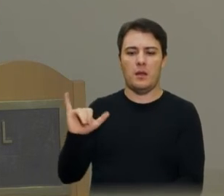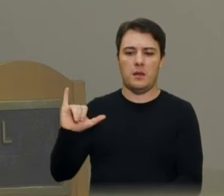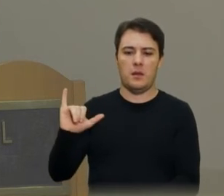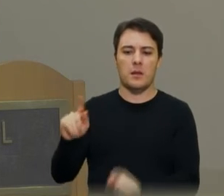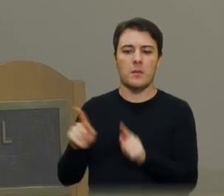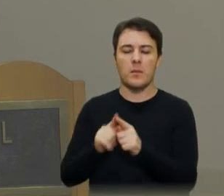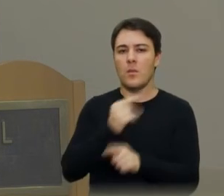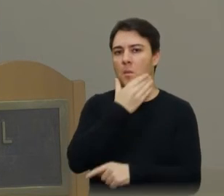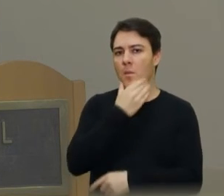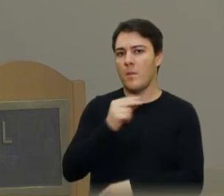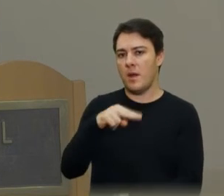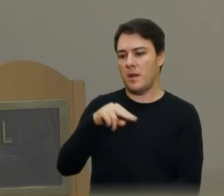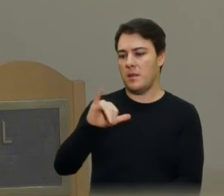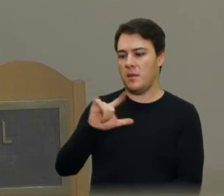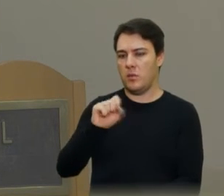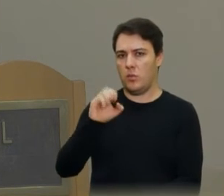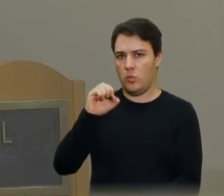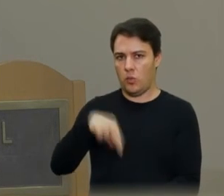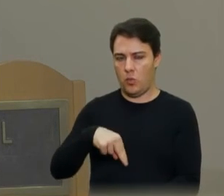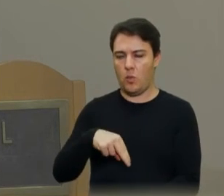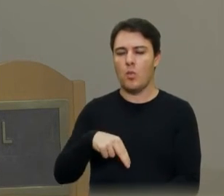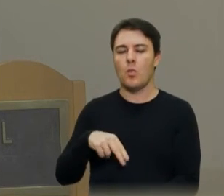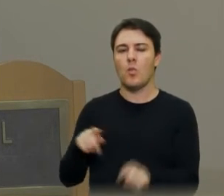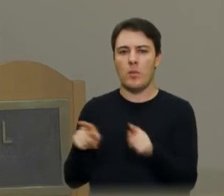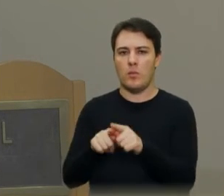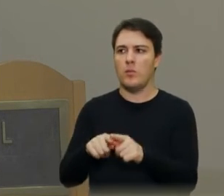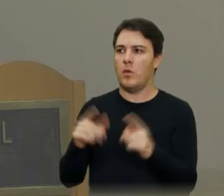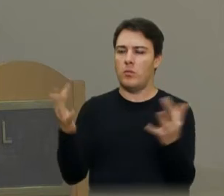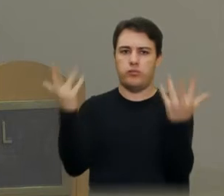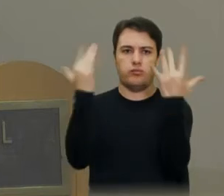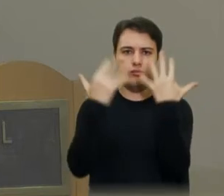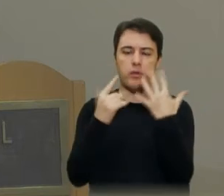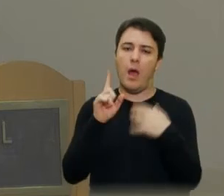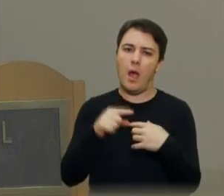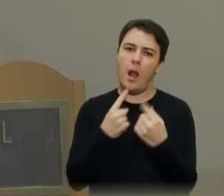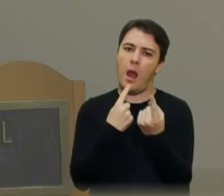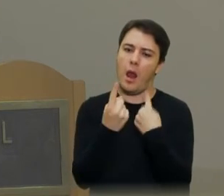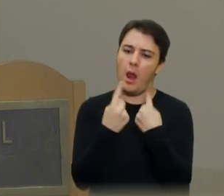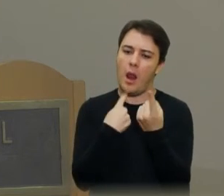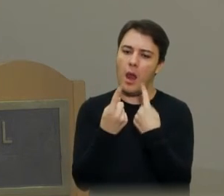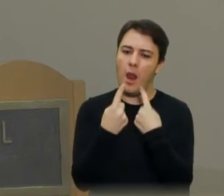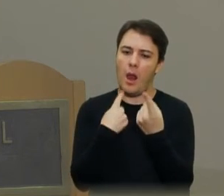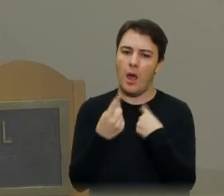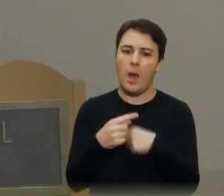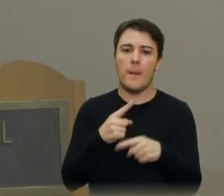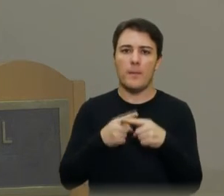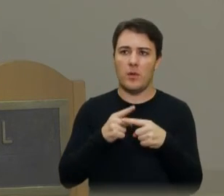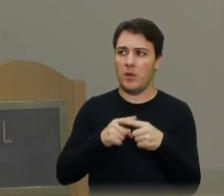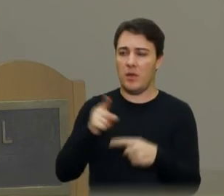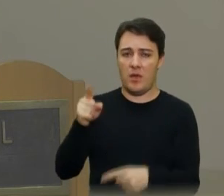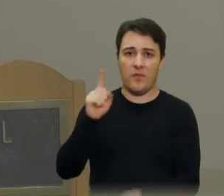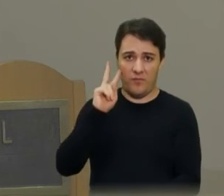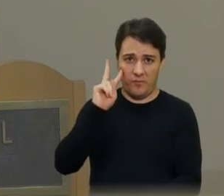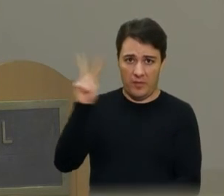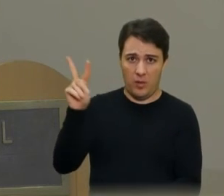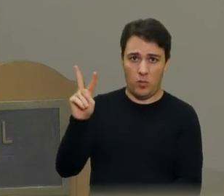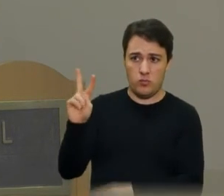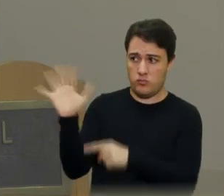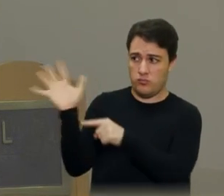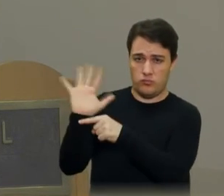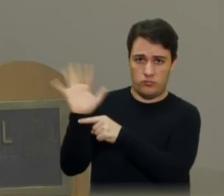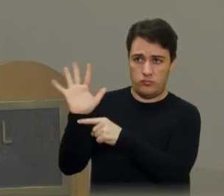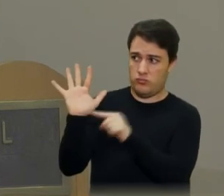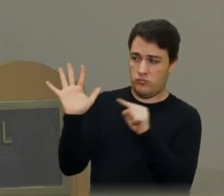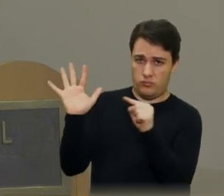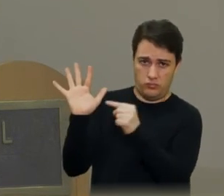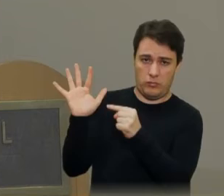Carneiro, eu acho que nós temos que reunir todo mundo e o diálogo. acho que uma parte está falando, vocês viram aí, eu acho que